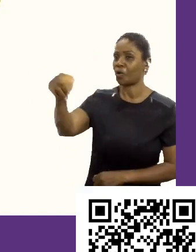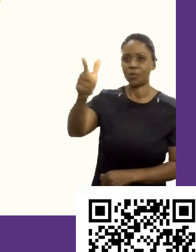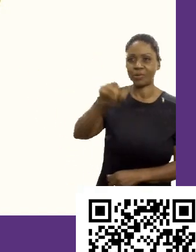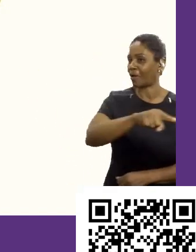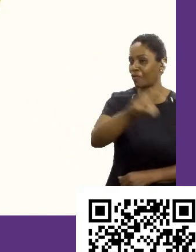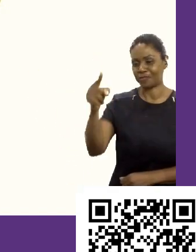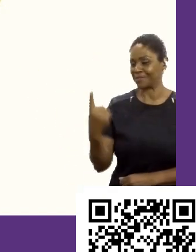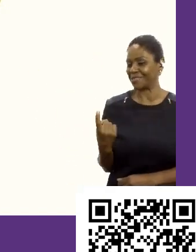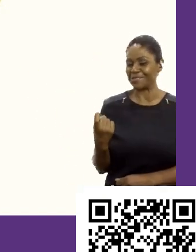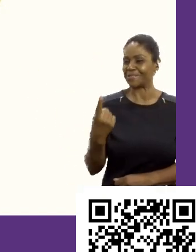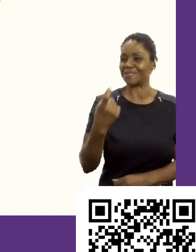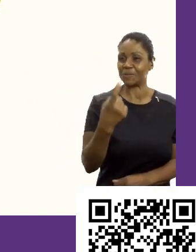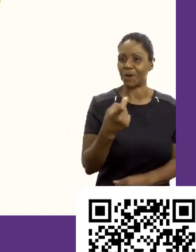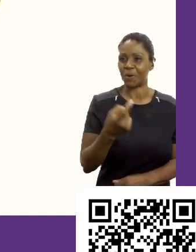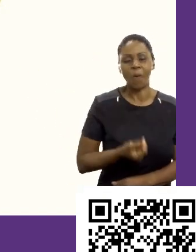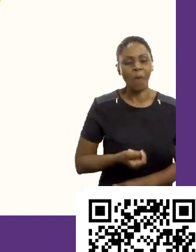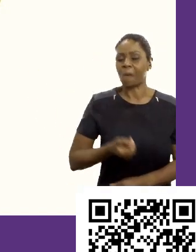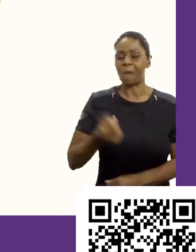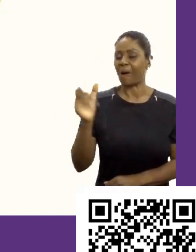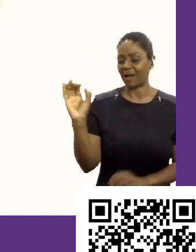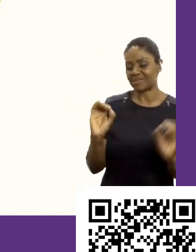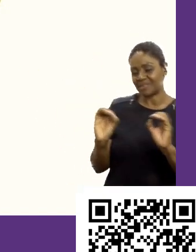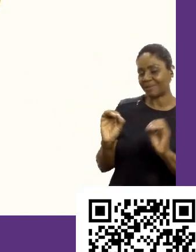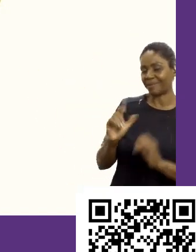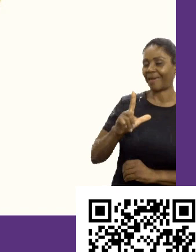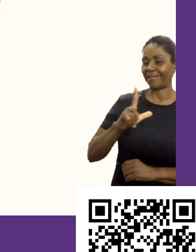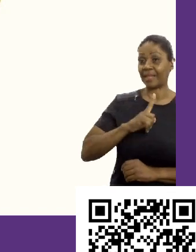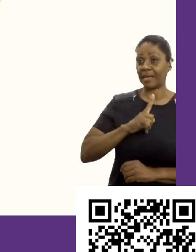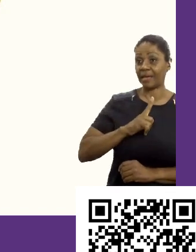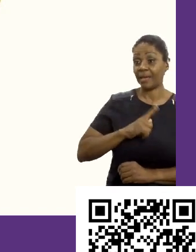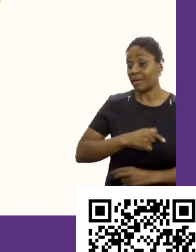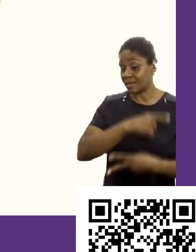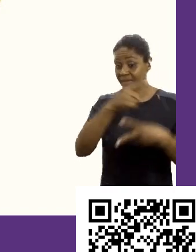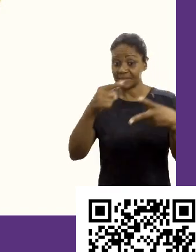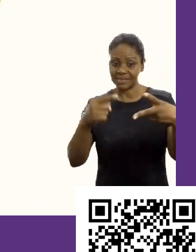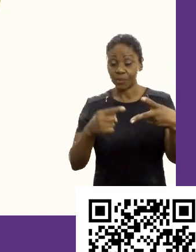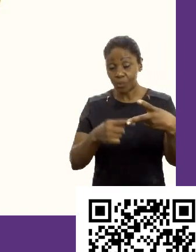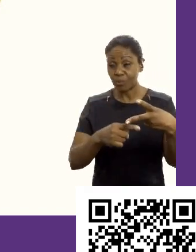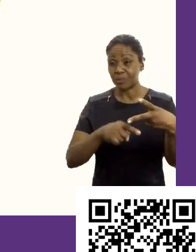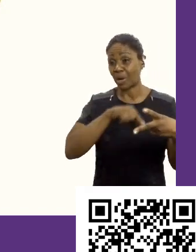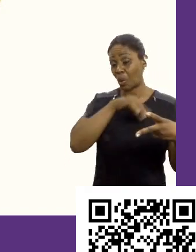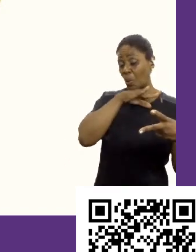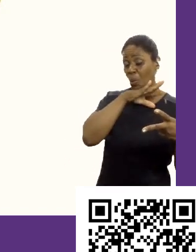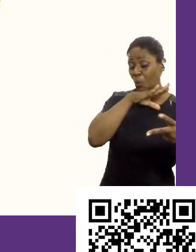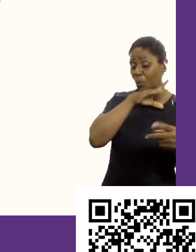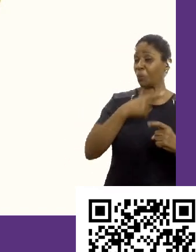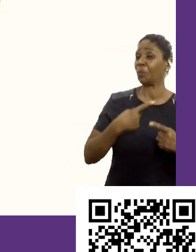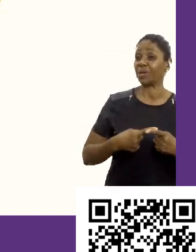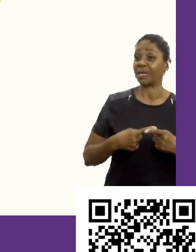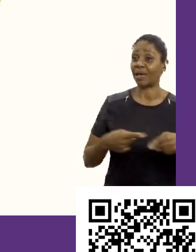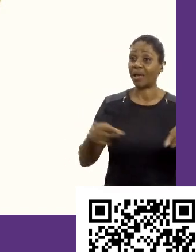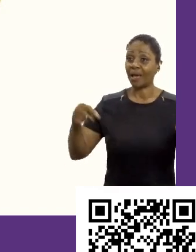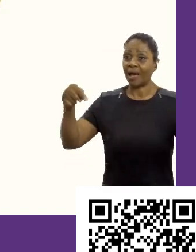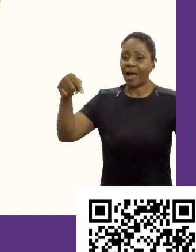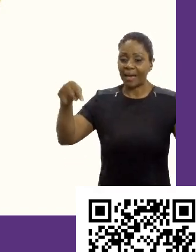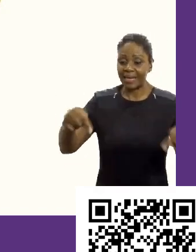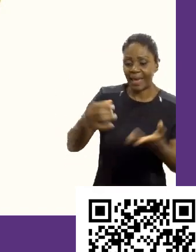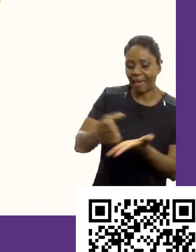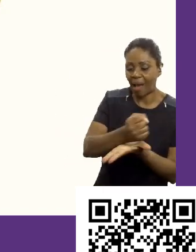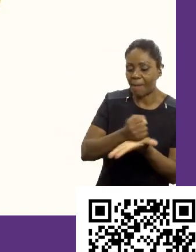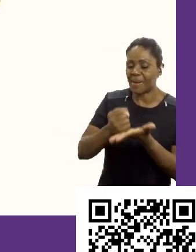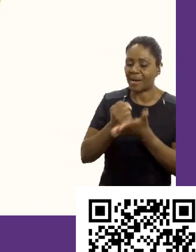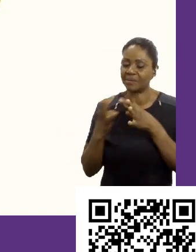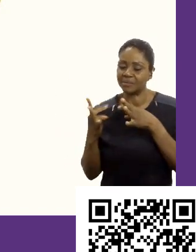estão sozinhos, na verdade, quase ninguém tem. E segunda, uma ruim por quê? Isso aqui é a base de